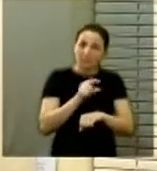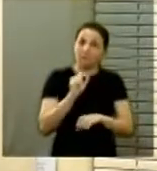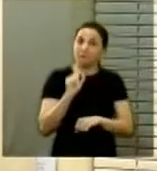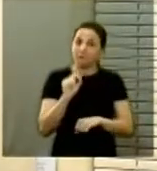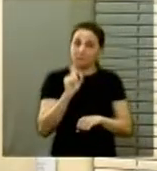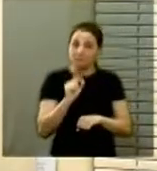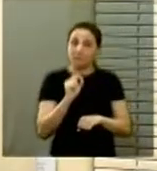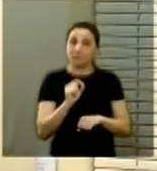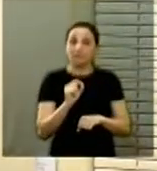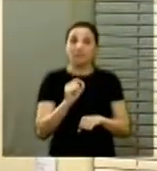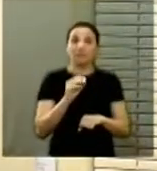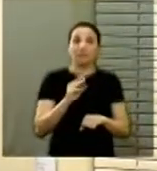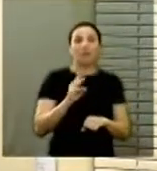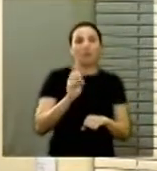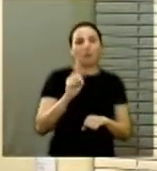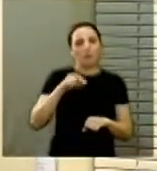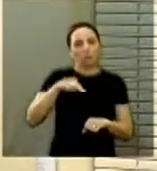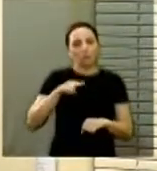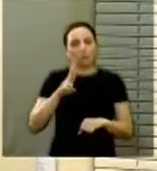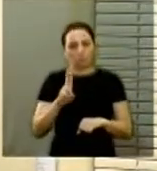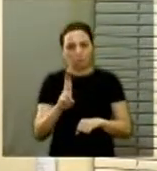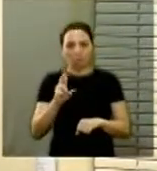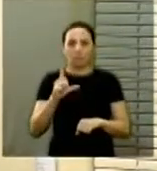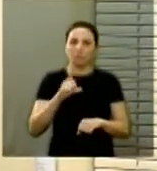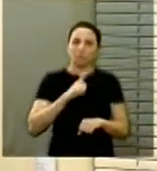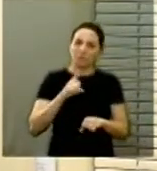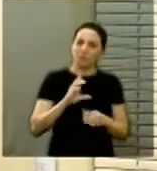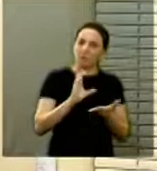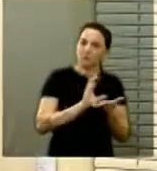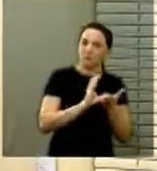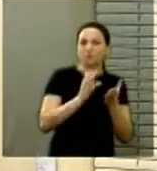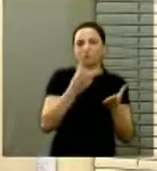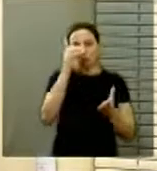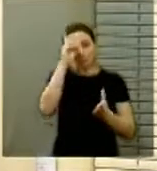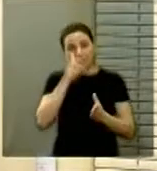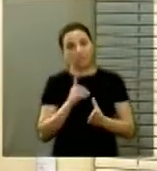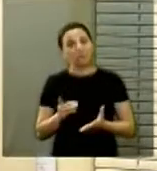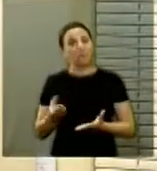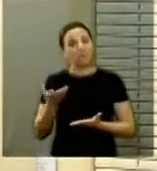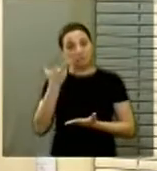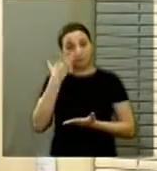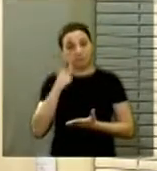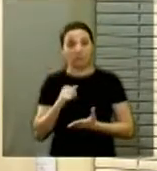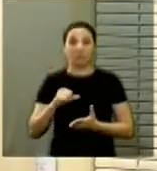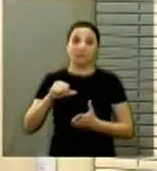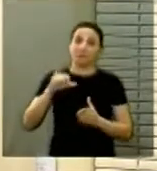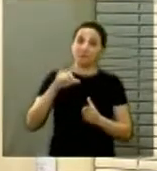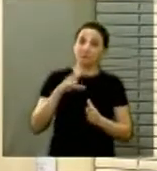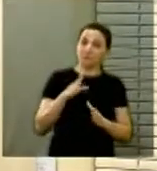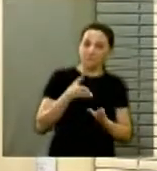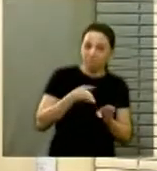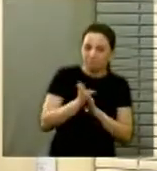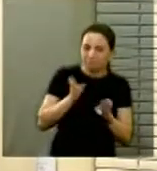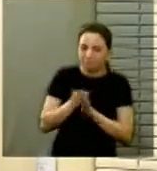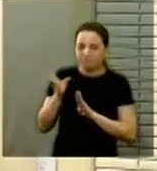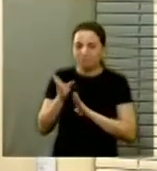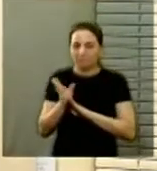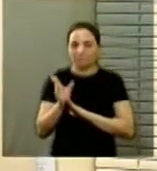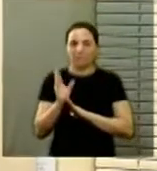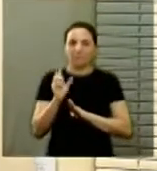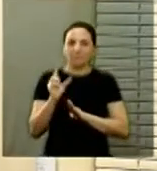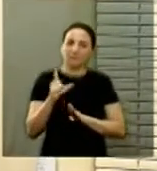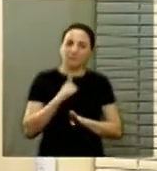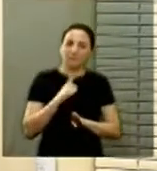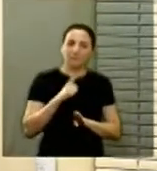de Beijing, da ONU, a Convenção sobre os Direitos da Criança, da ONU de 89, e os princípios orientadores de RIAD,